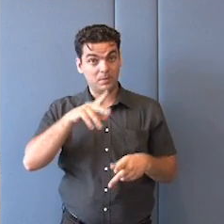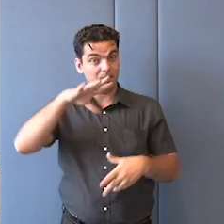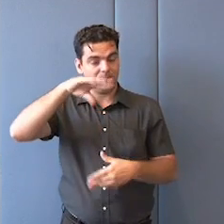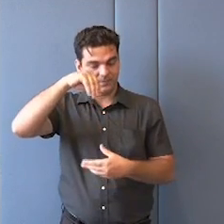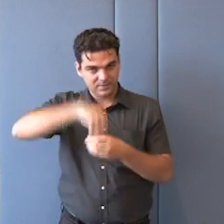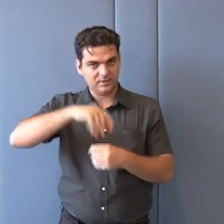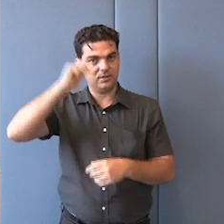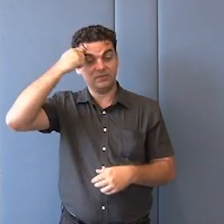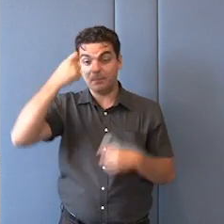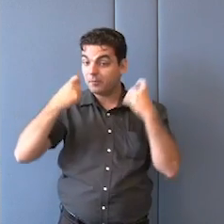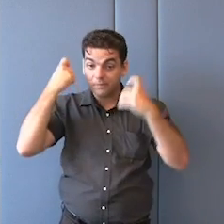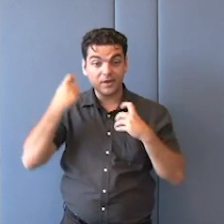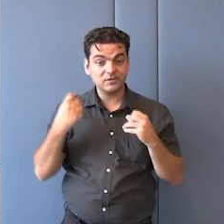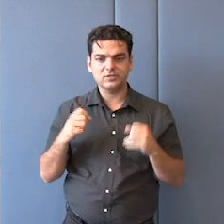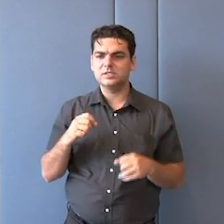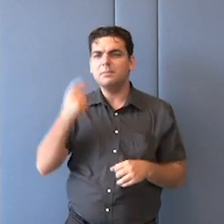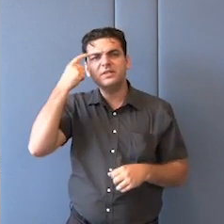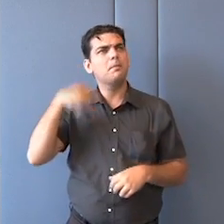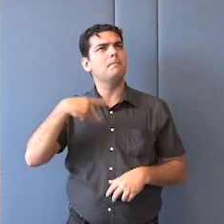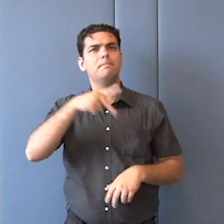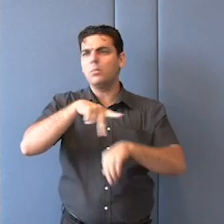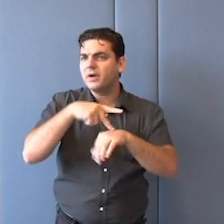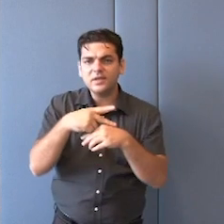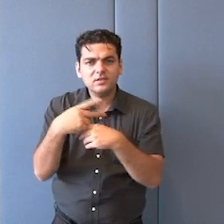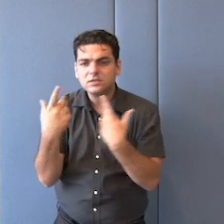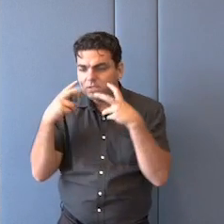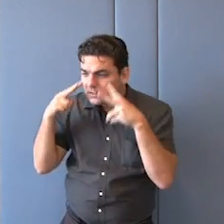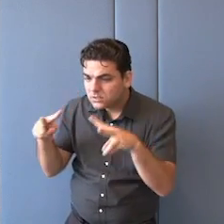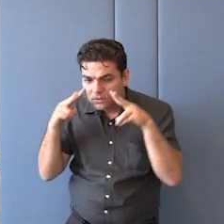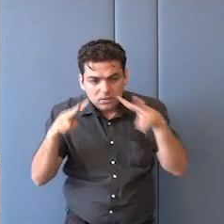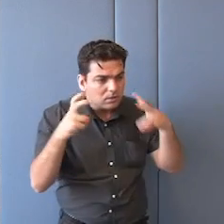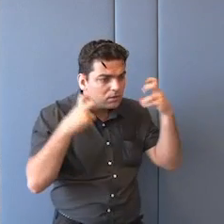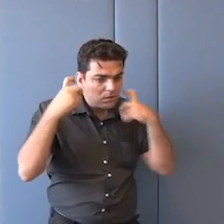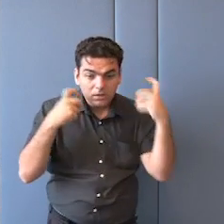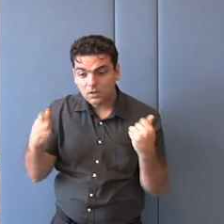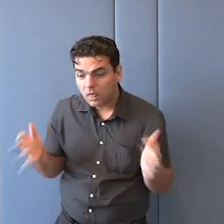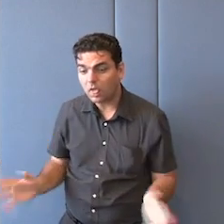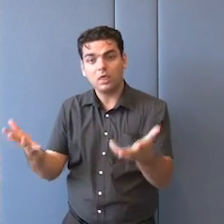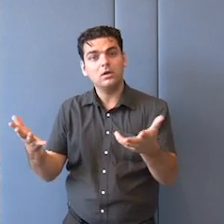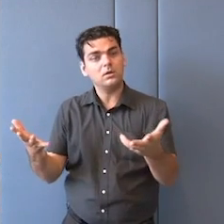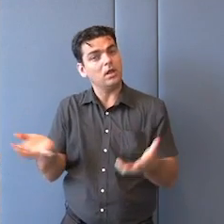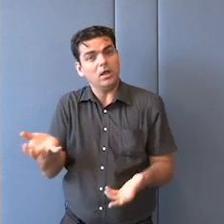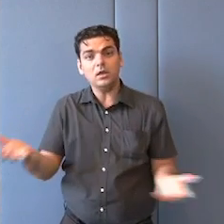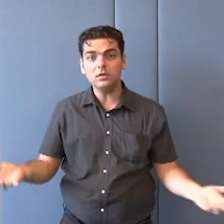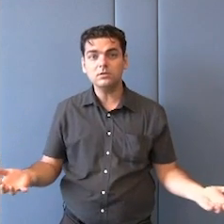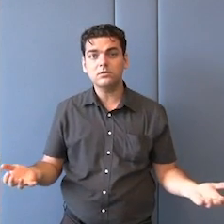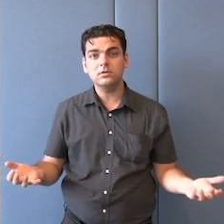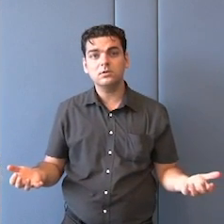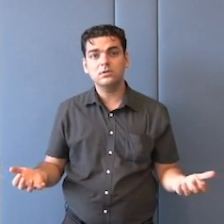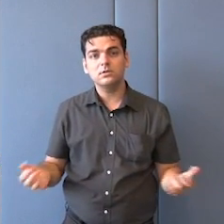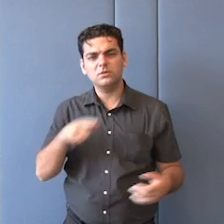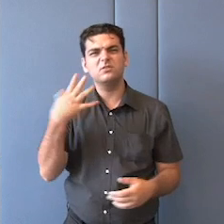exercício de soberania muito profundo. Falei disso em vários países africanos, e sempre que eu falava disso,